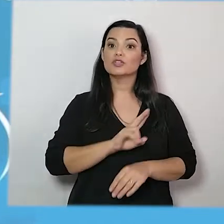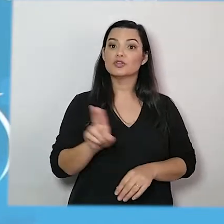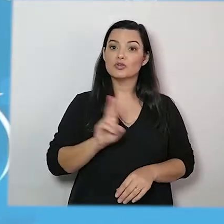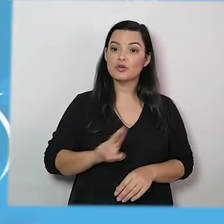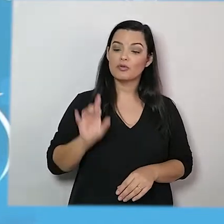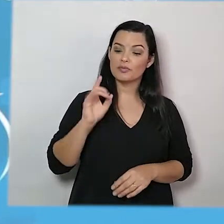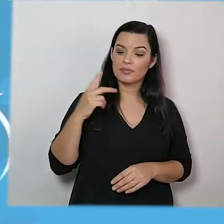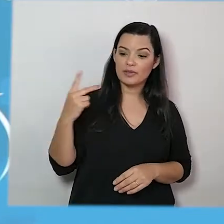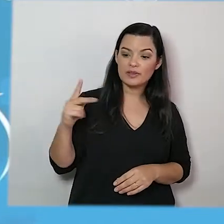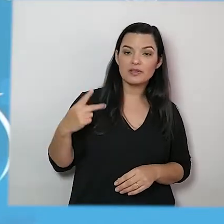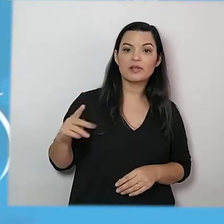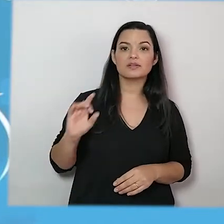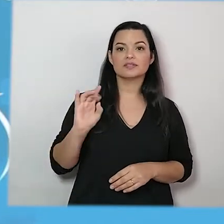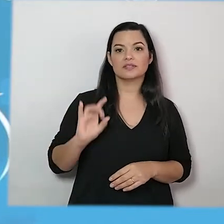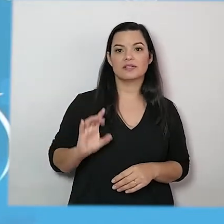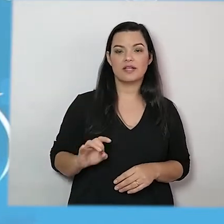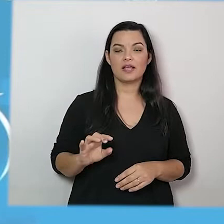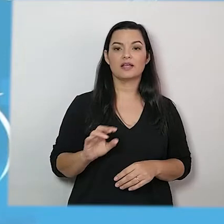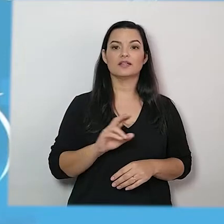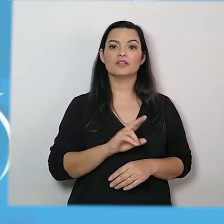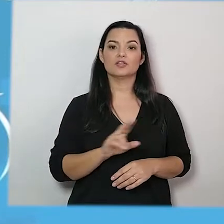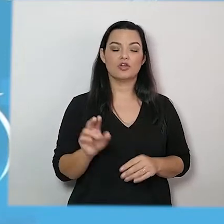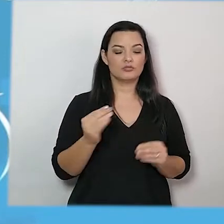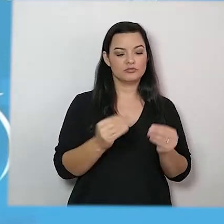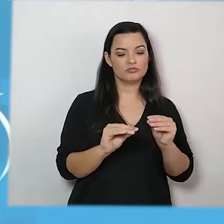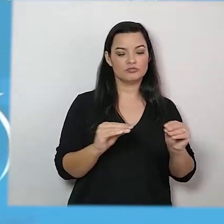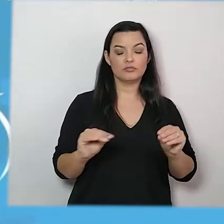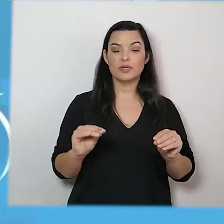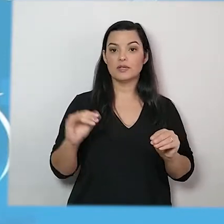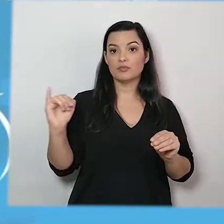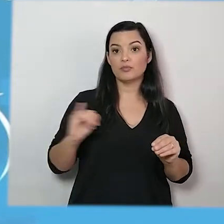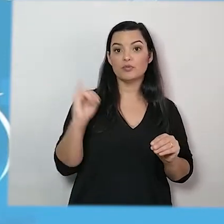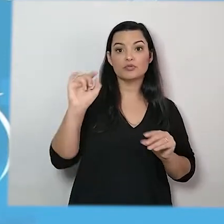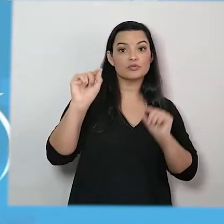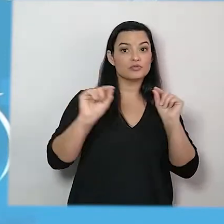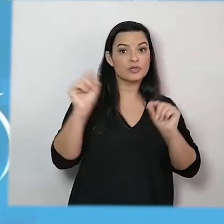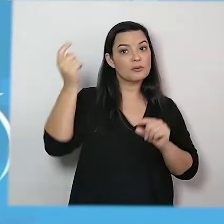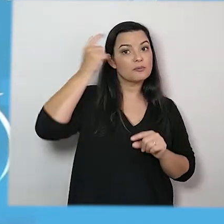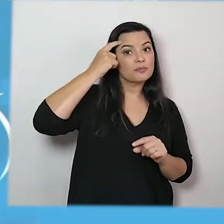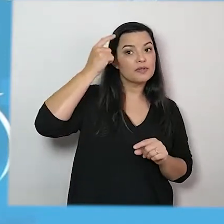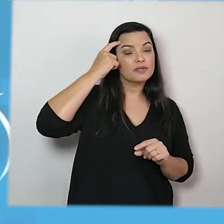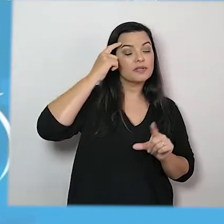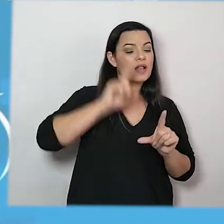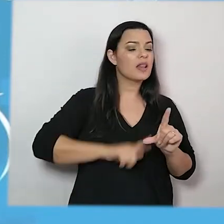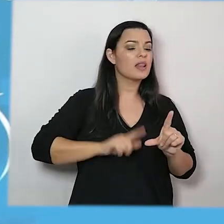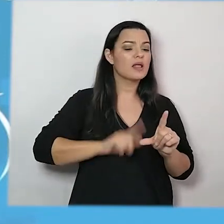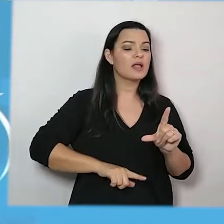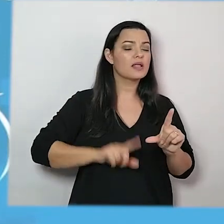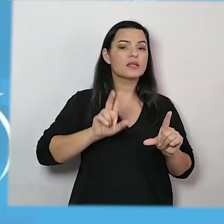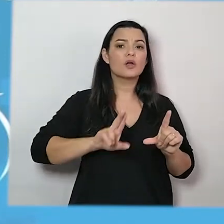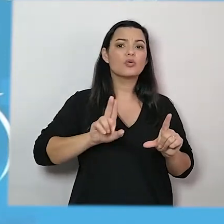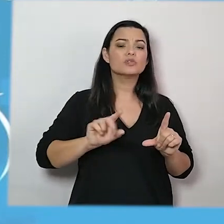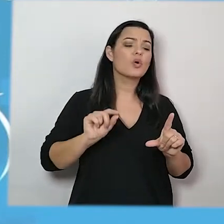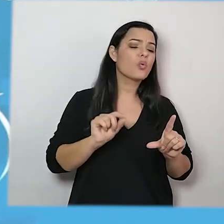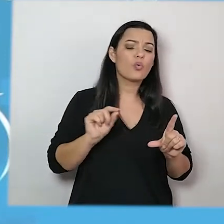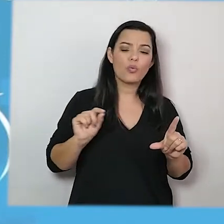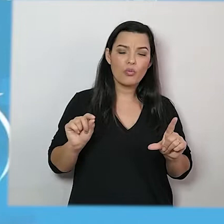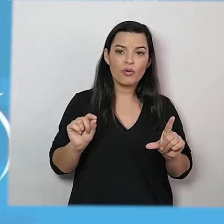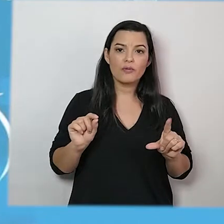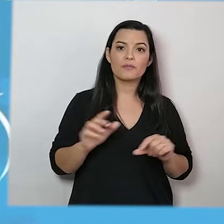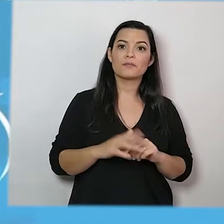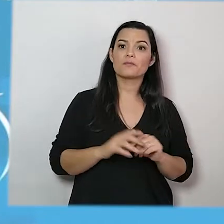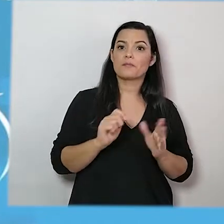É importante, na hora de escrever, pensar nas letras que irá utilizar para escrever